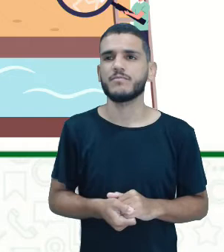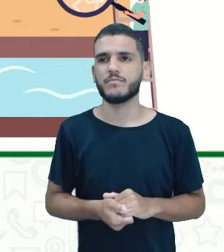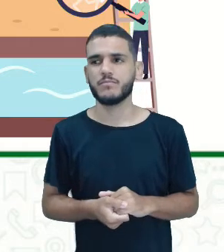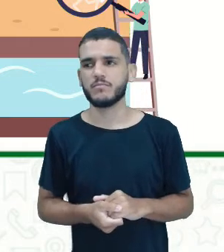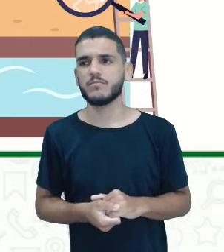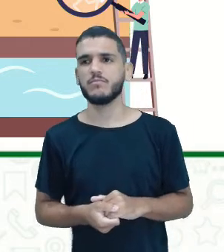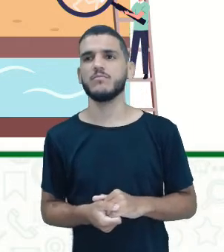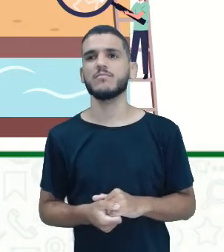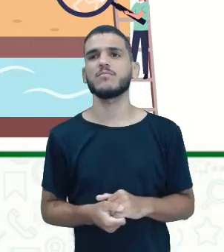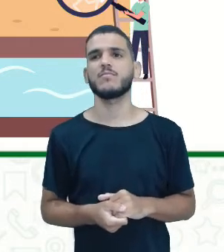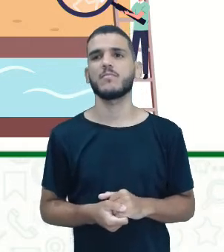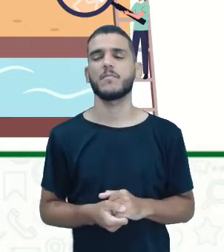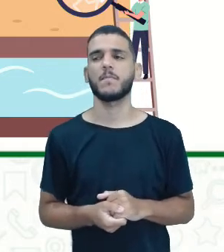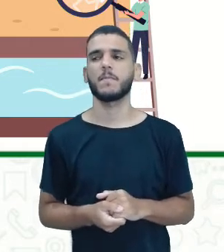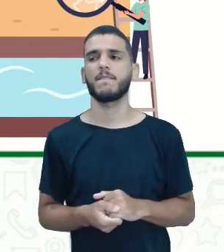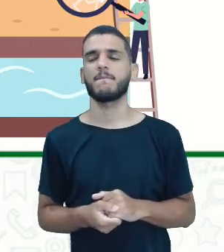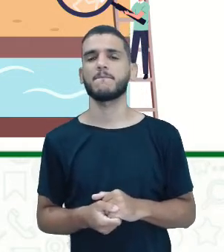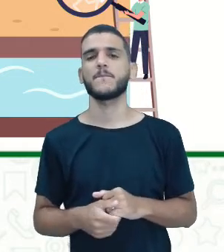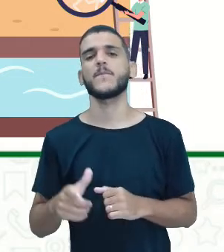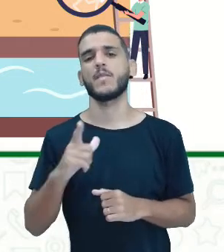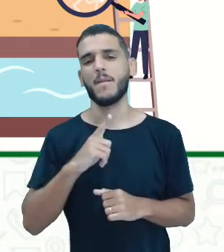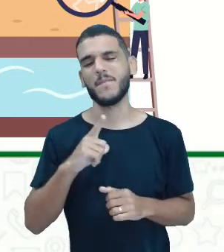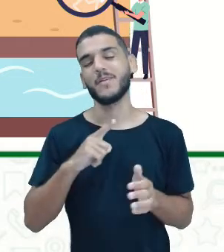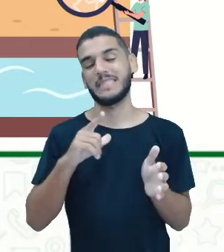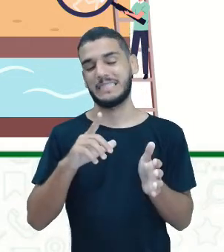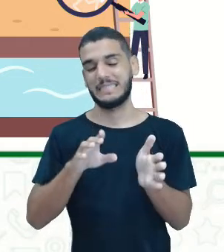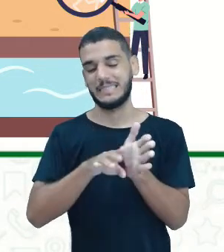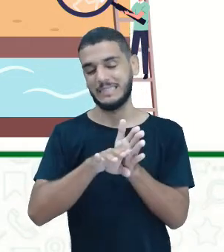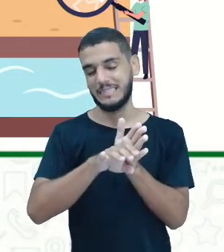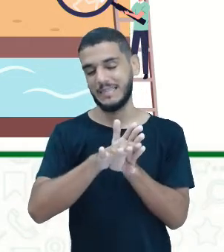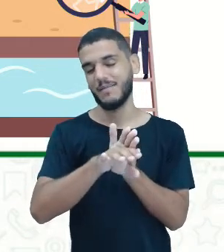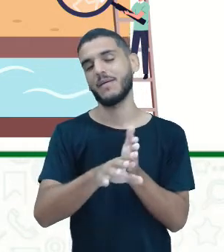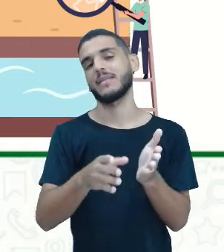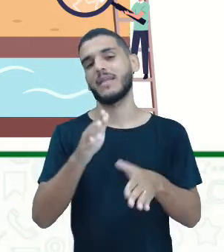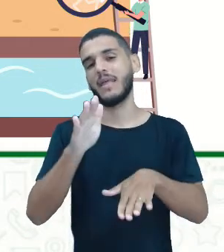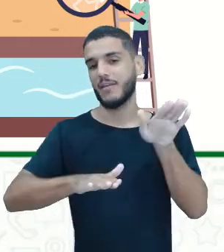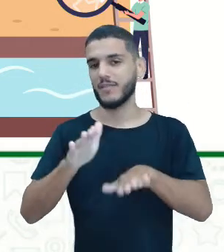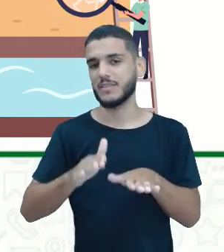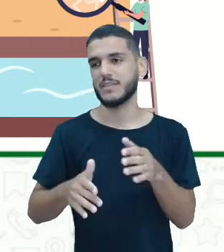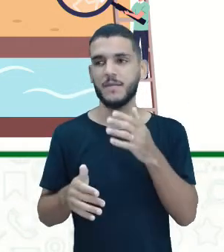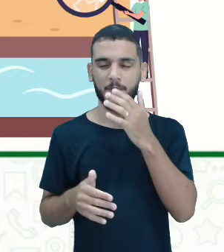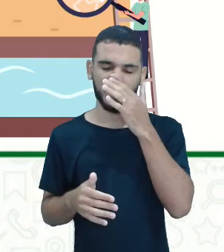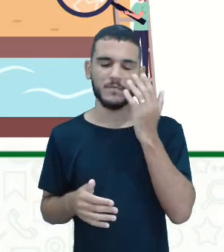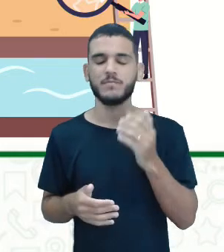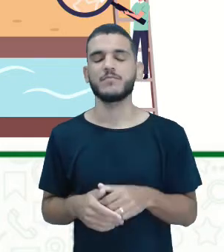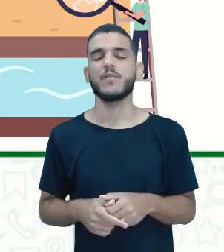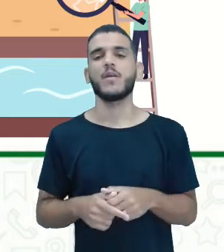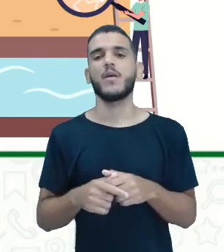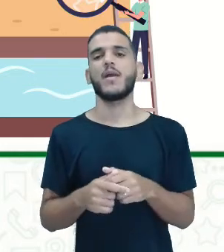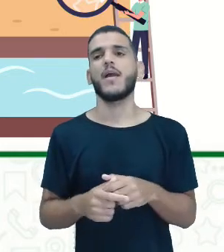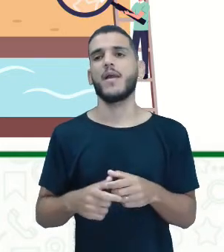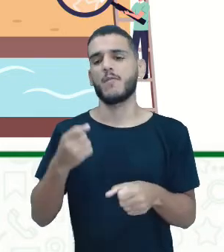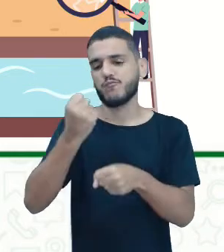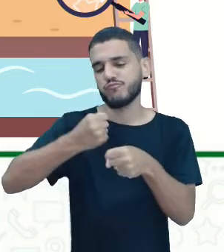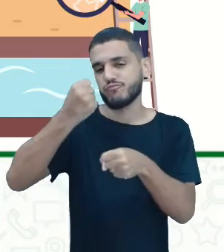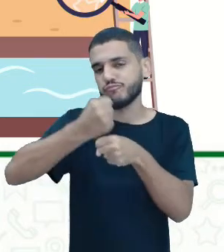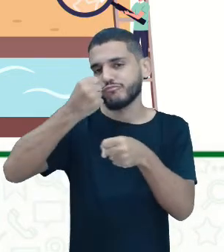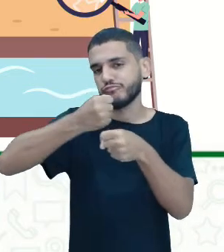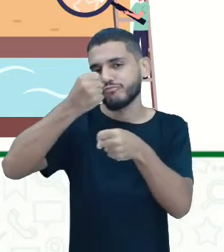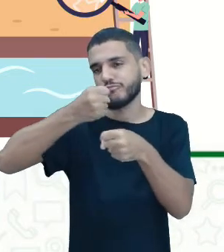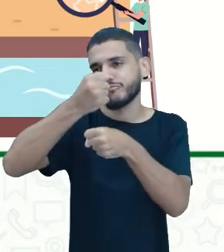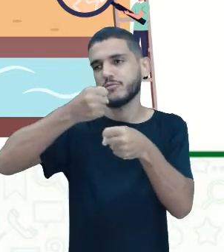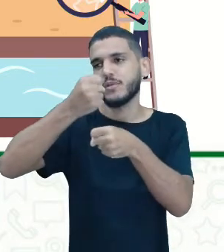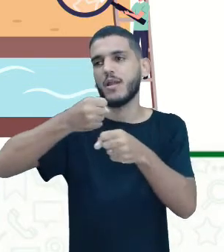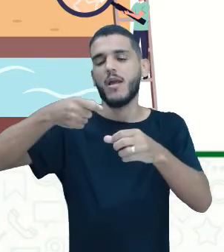contaminando essa água. Mas um poço artesiano, ele vai lá bem no fundão. E geralmente